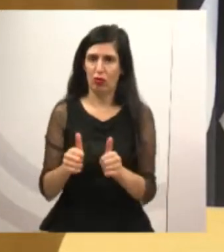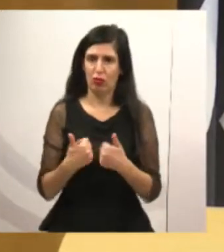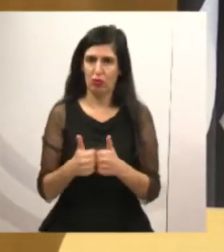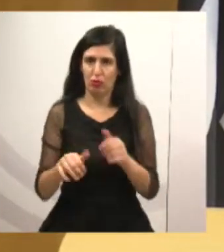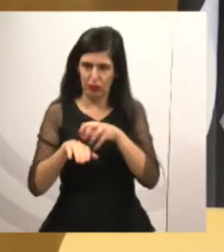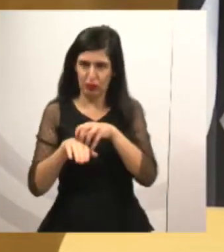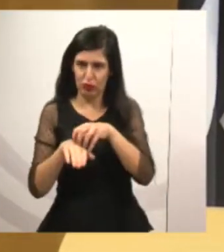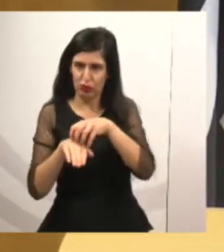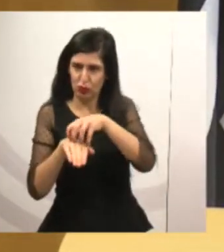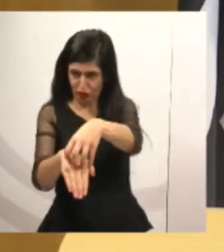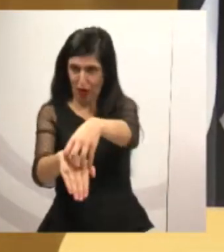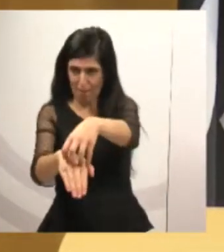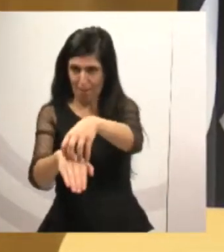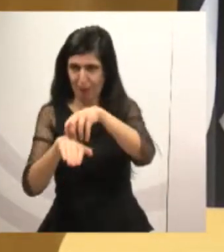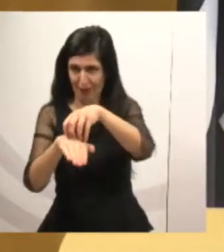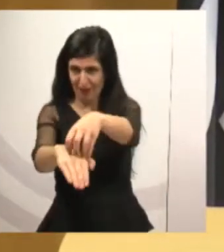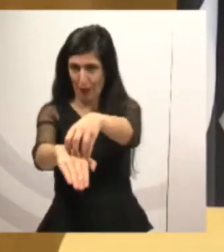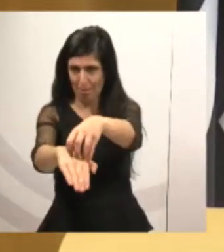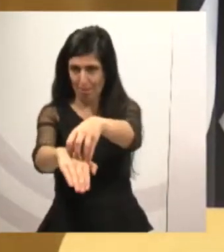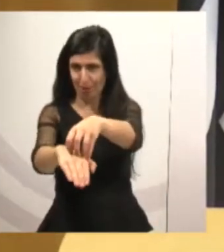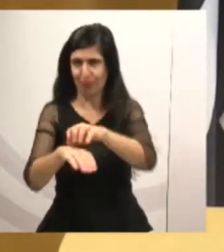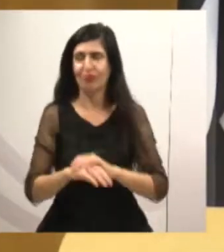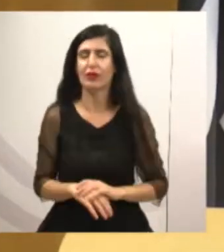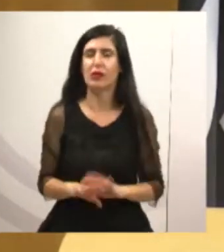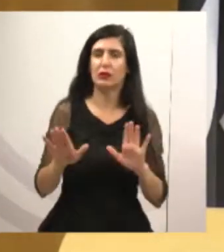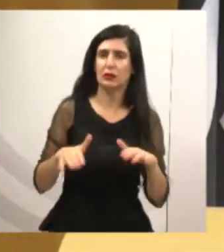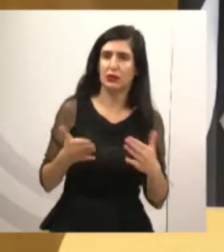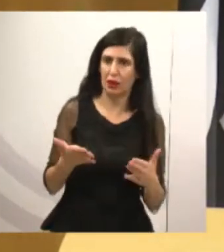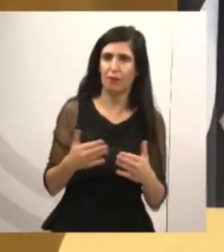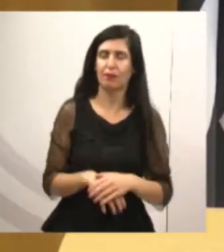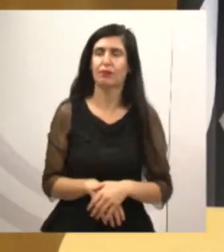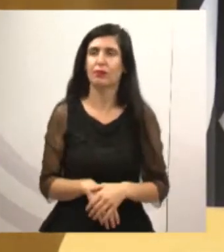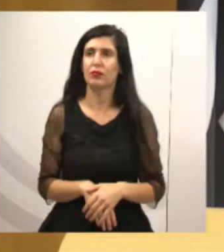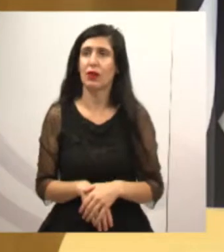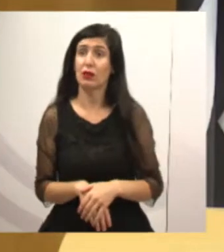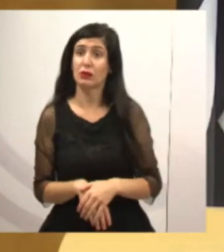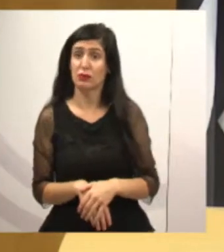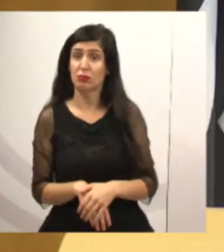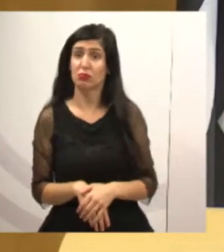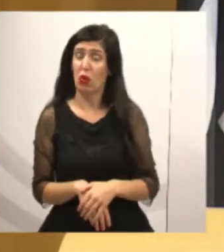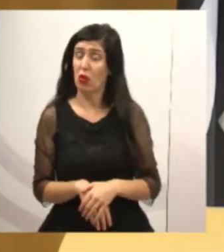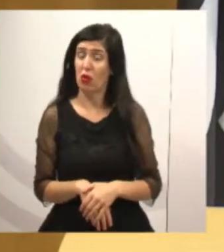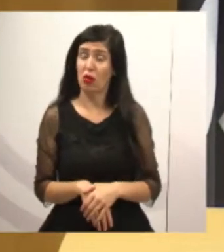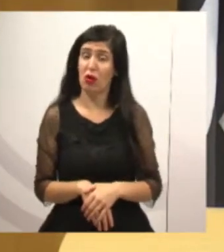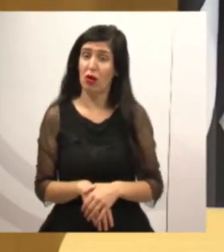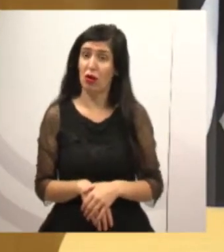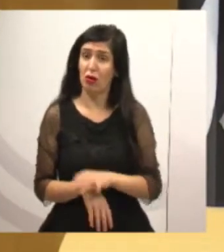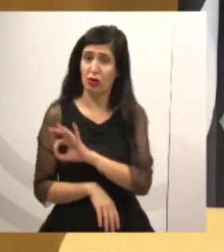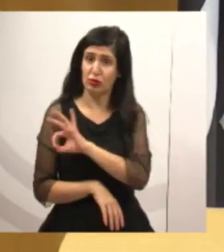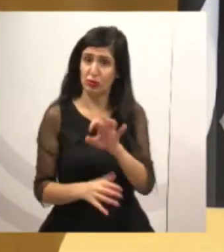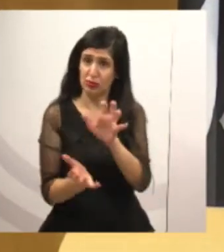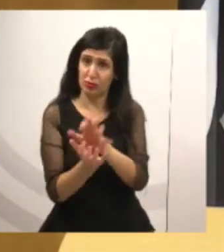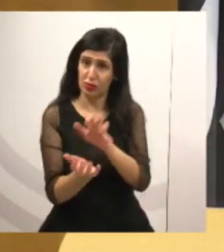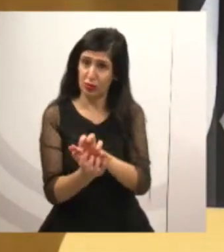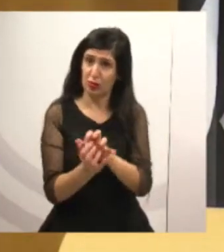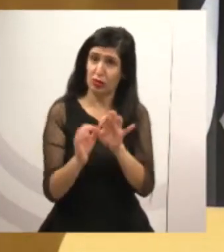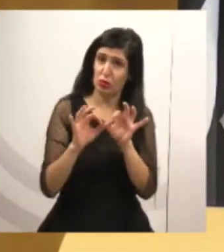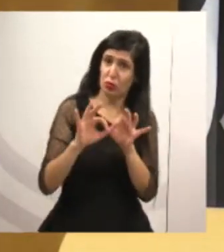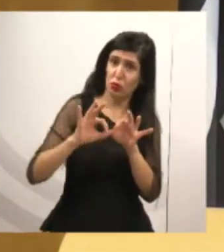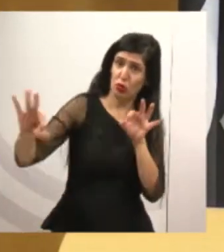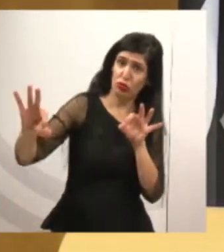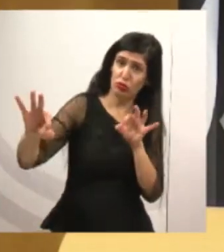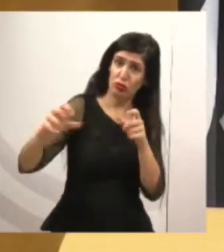desse porte que está tendo agora para atender os usuários do transporte escolar da zona rural de Jacaraí.